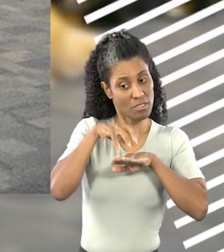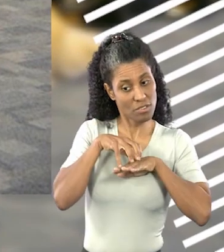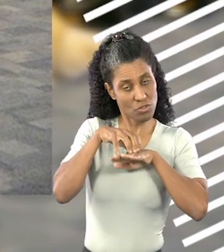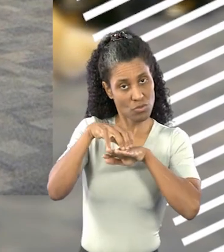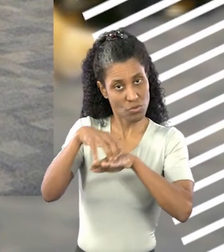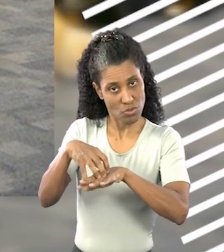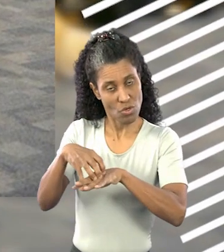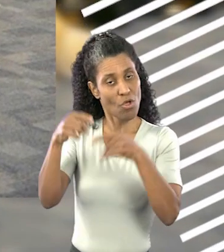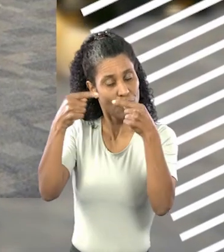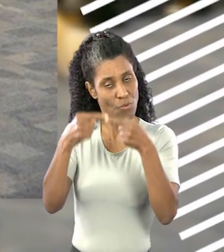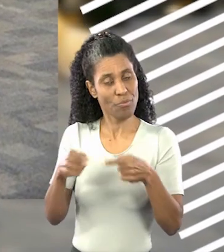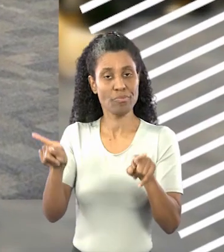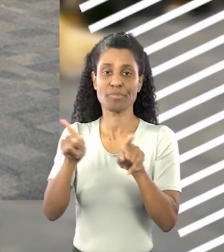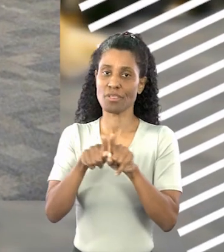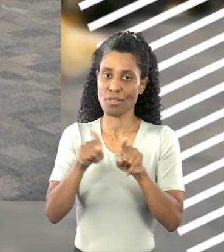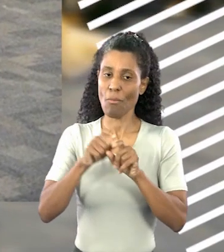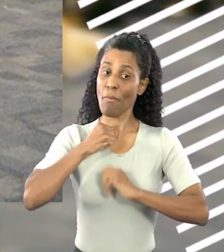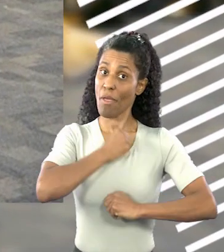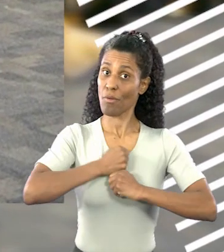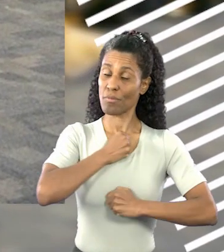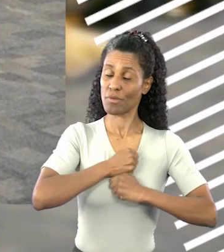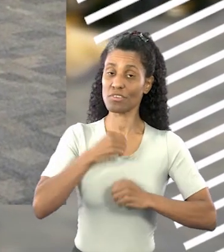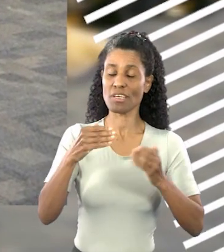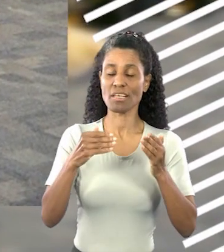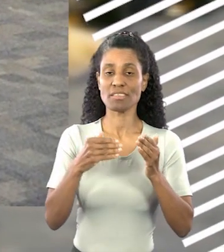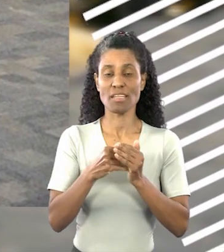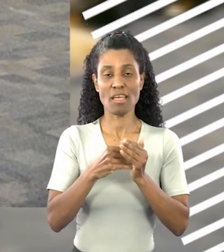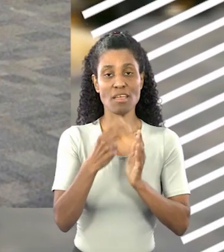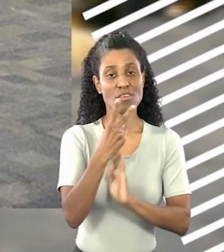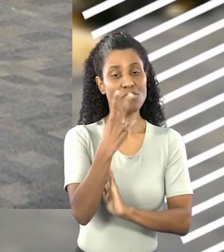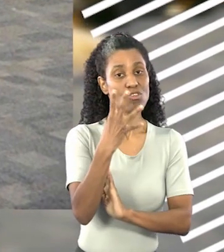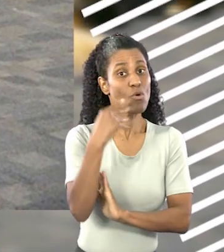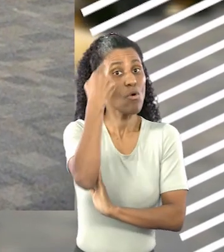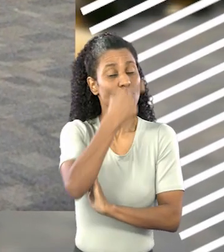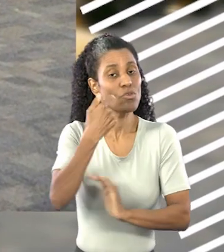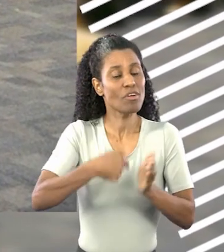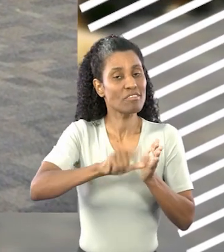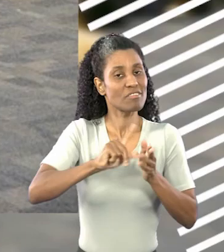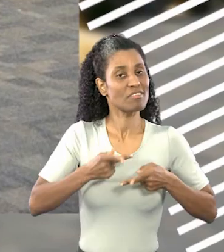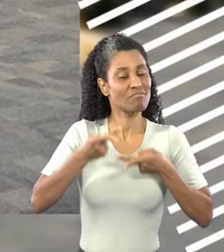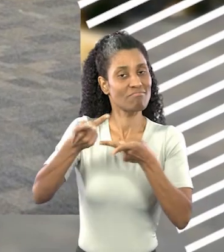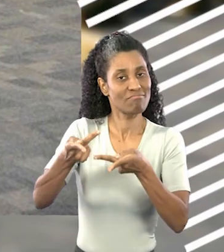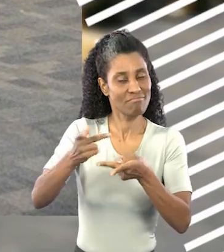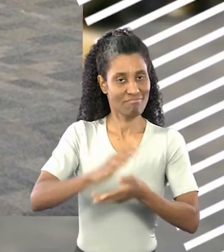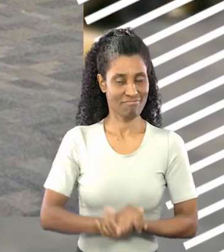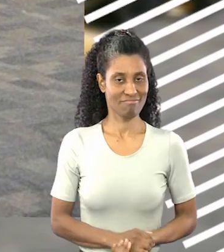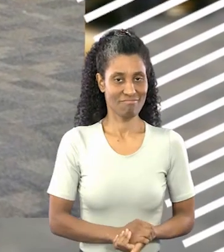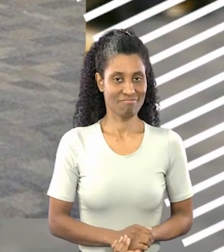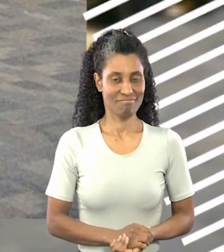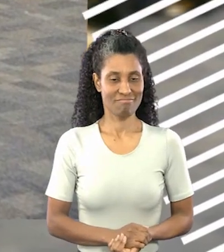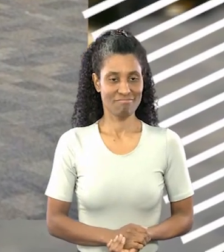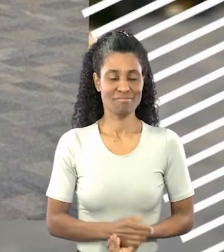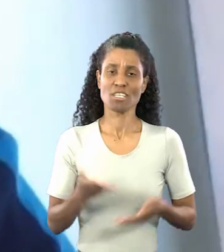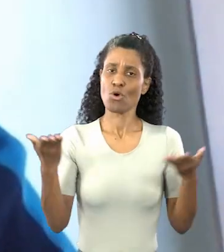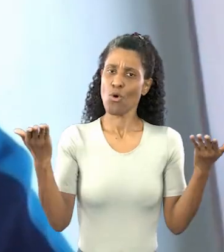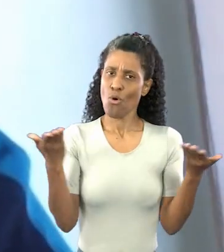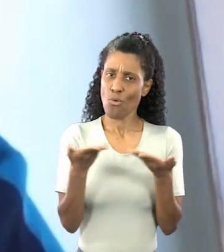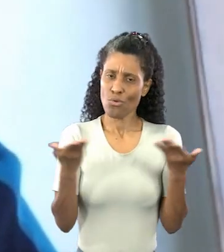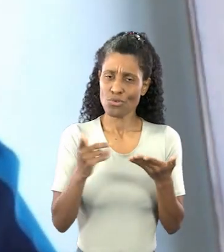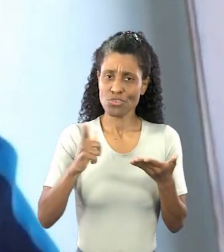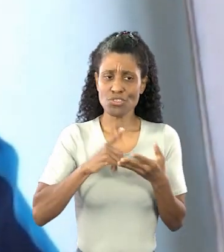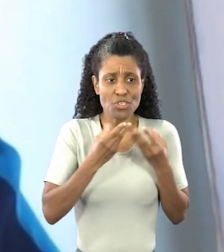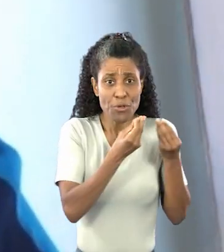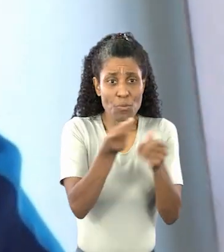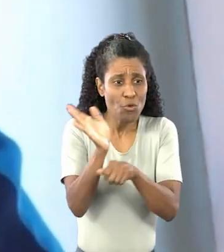transportados em equipamentos adequados e tenham tomado banho até 24 horas antes da visita. Hoje